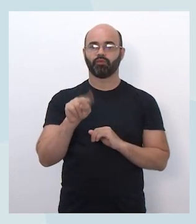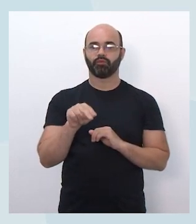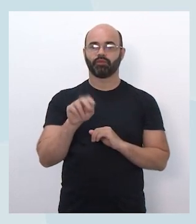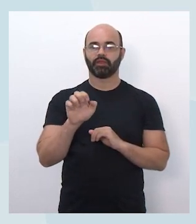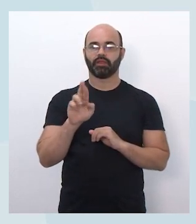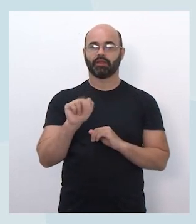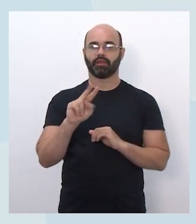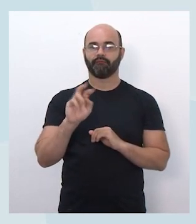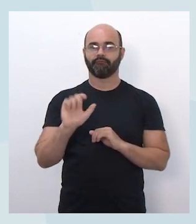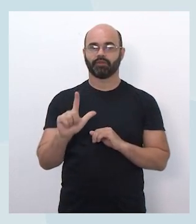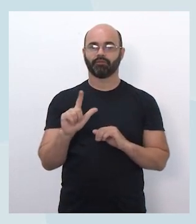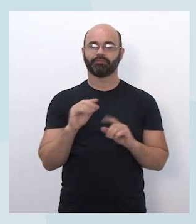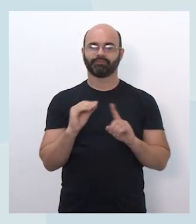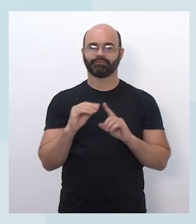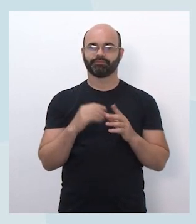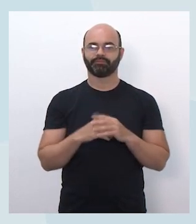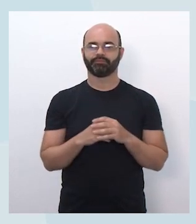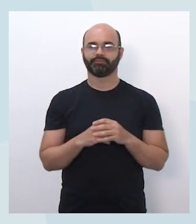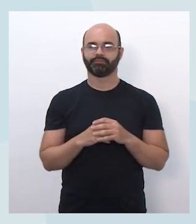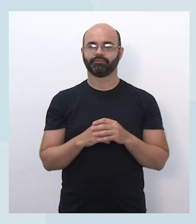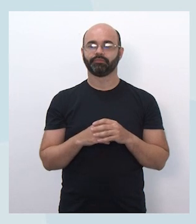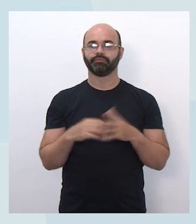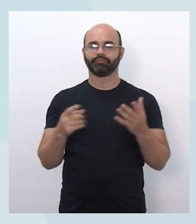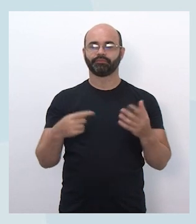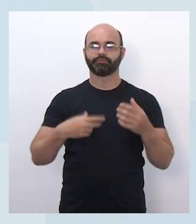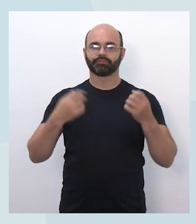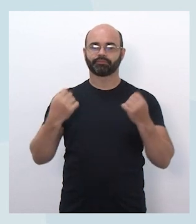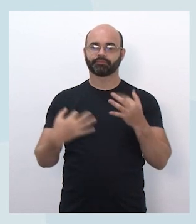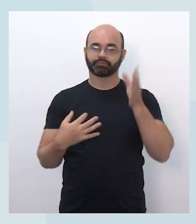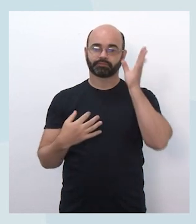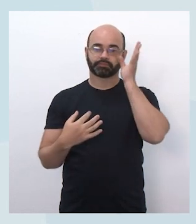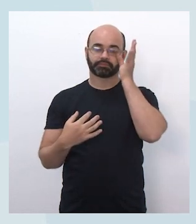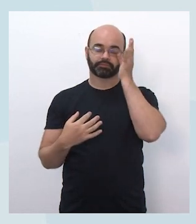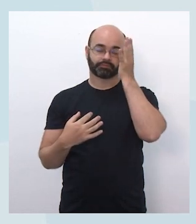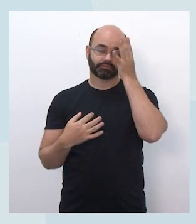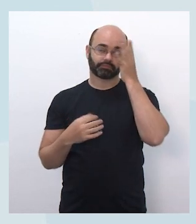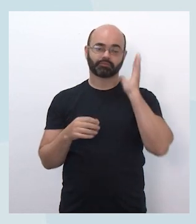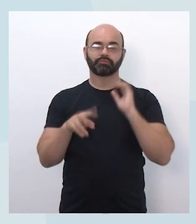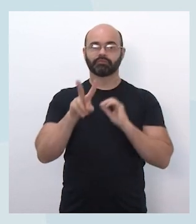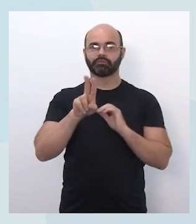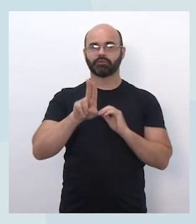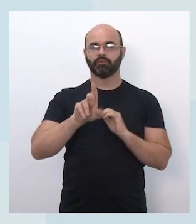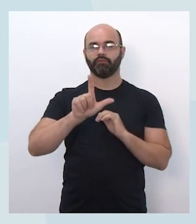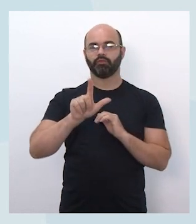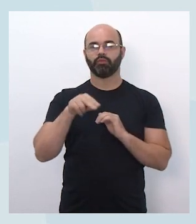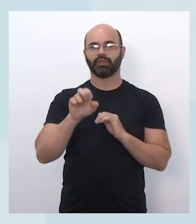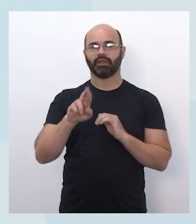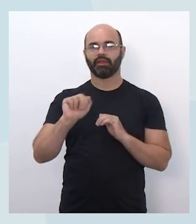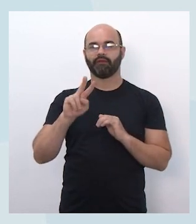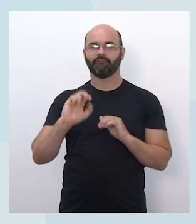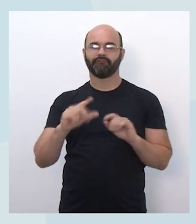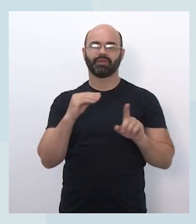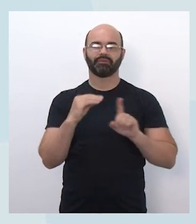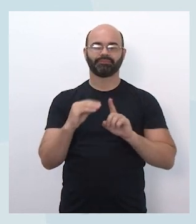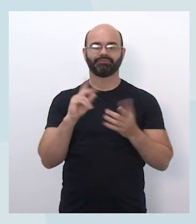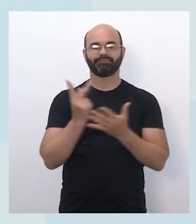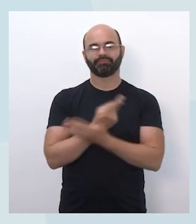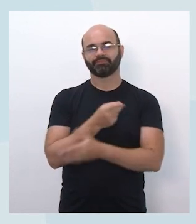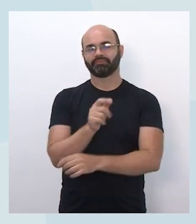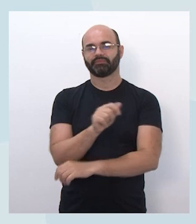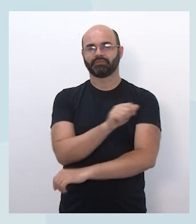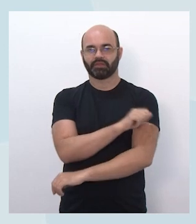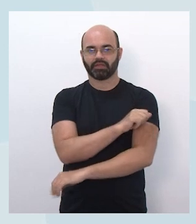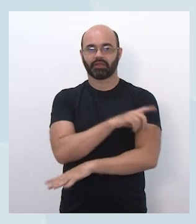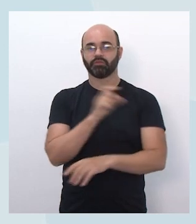está relacionada à entrega dos chips de dados móveis, que a Secretaria vai distribuir para esses estudantes que forem